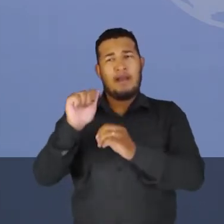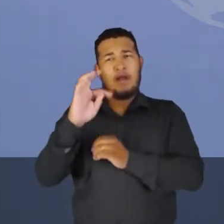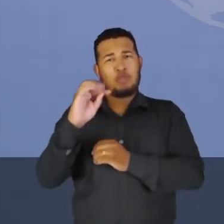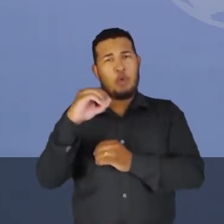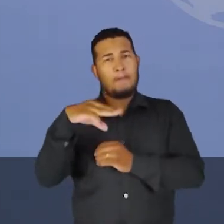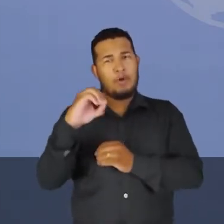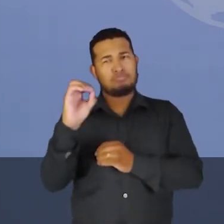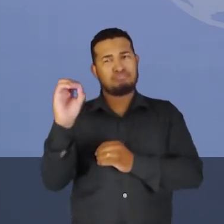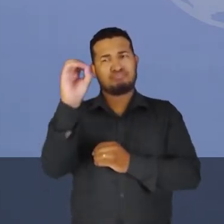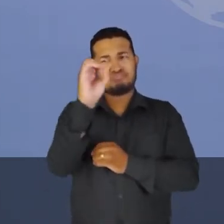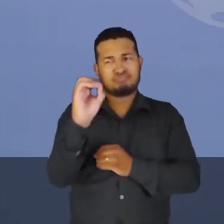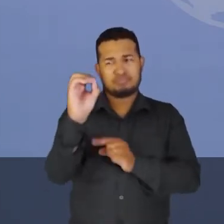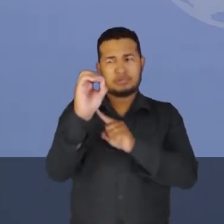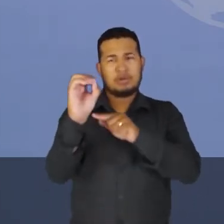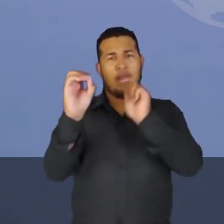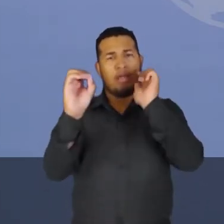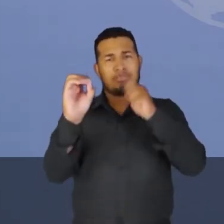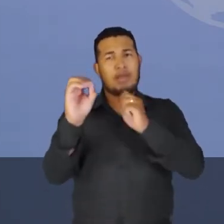pode manifestar,